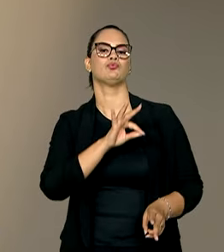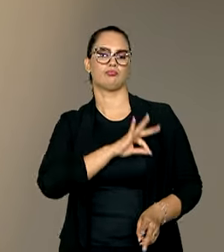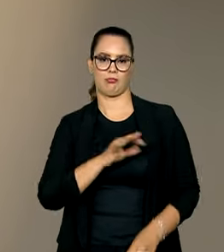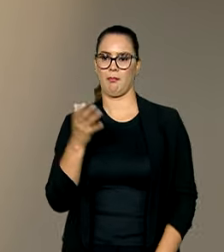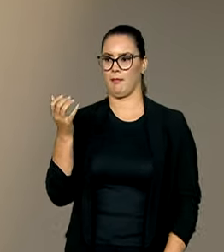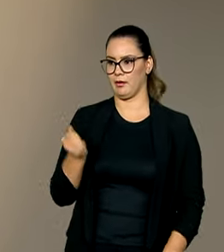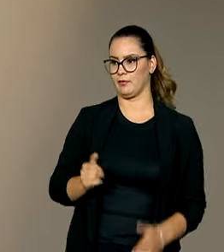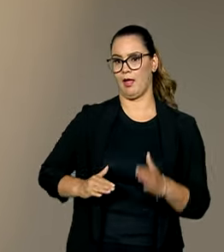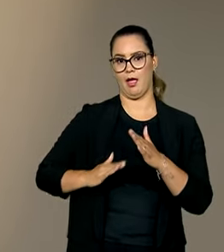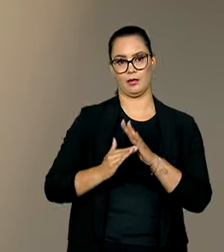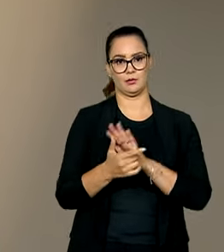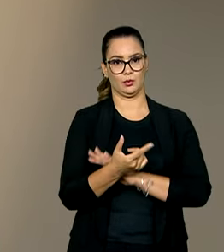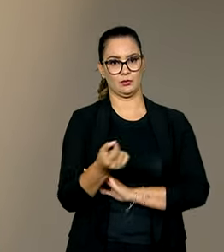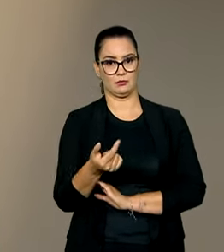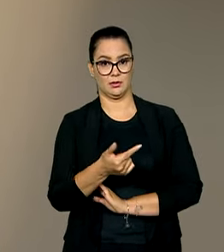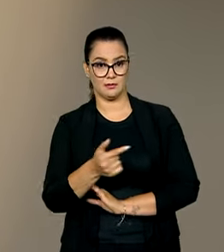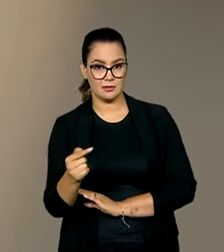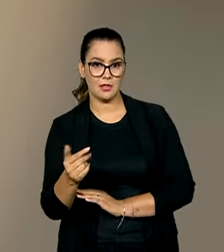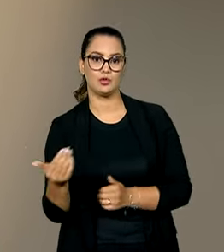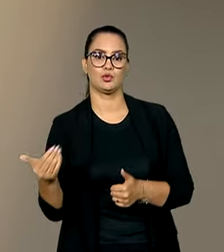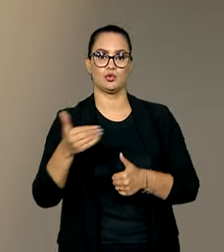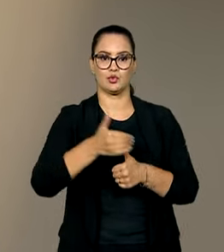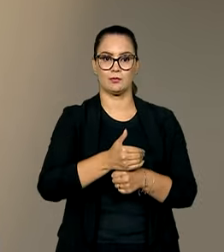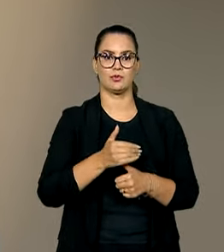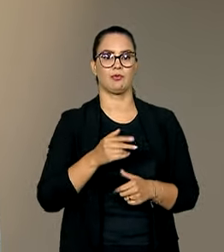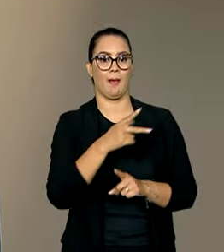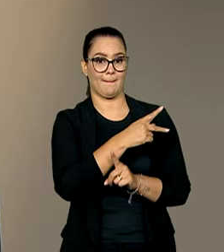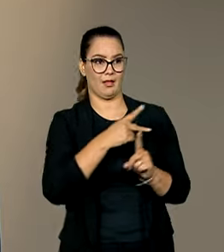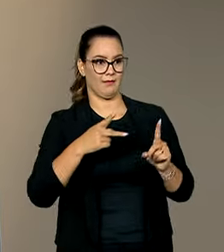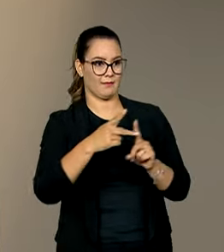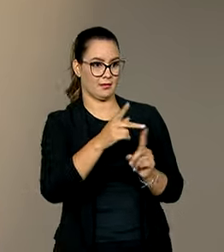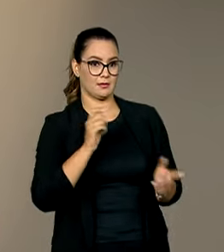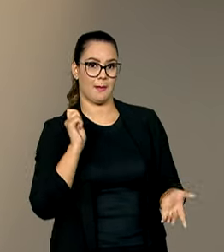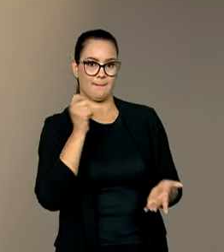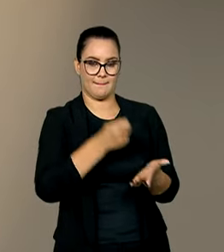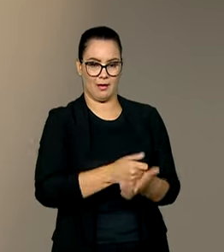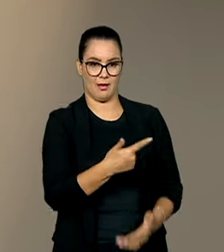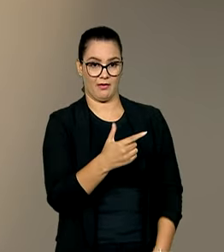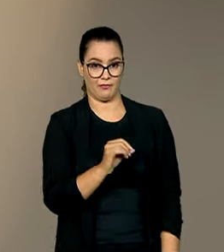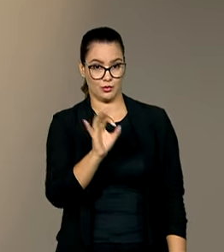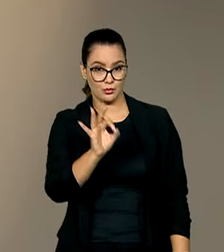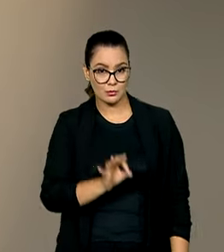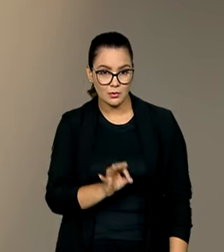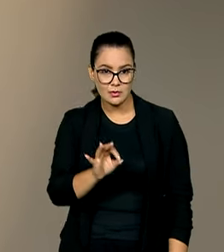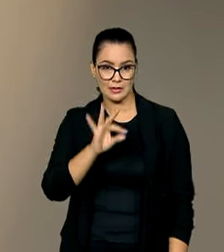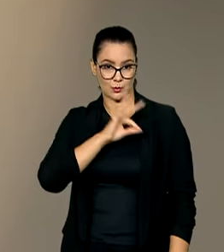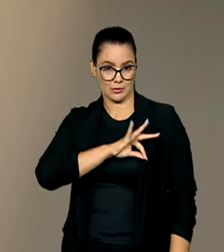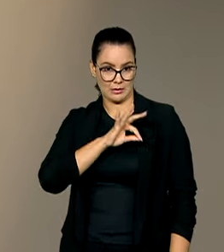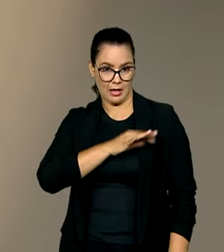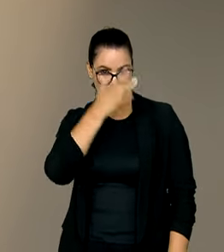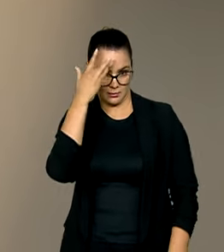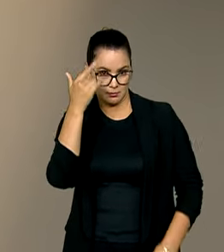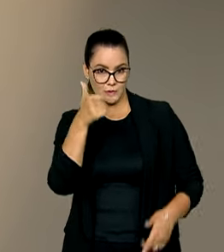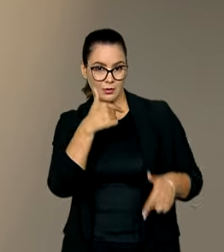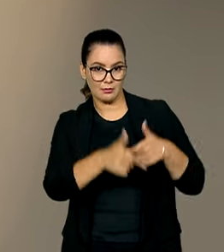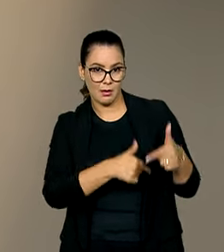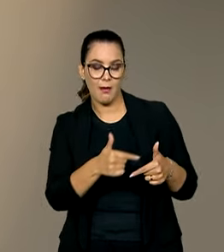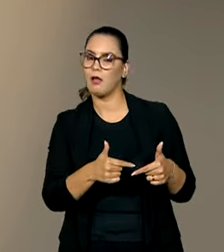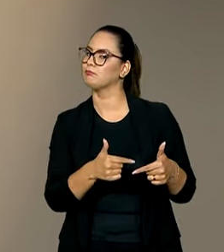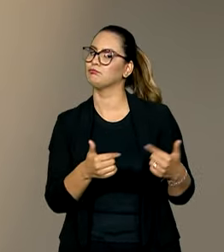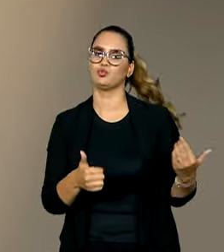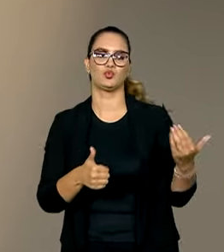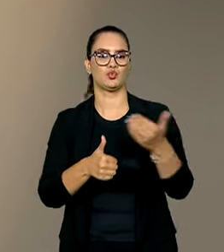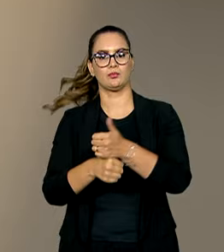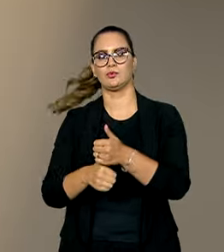até 2027 de substituírem a contribuição previdenciária de 20% sobre os salários dos empregados por uma